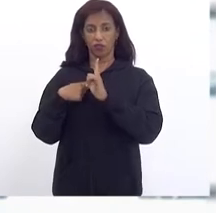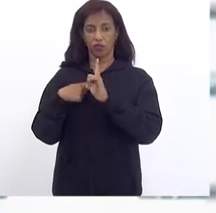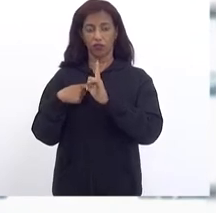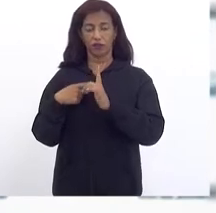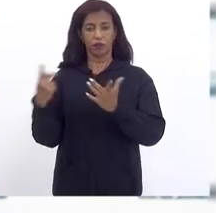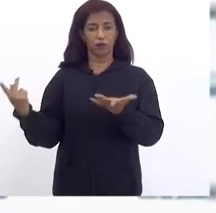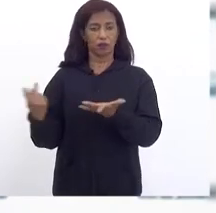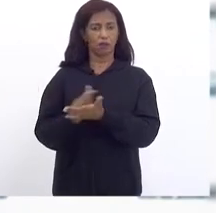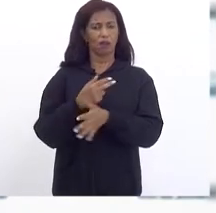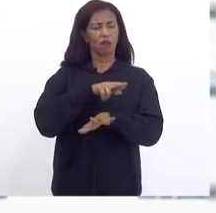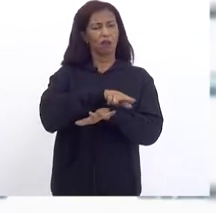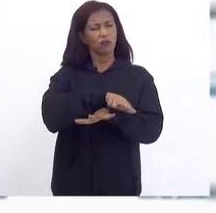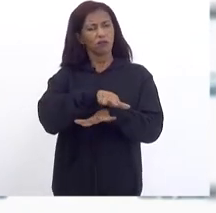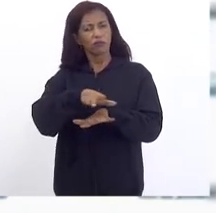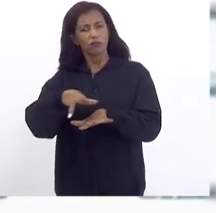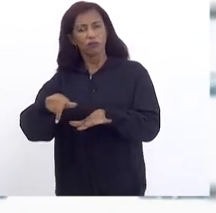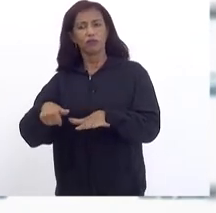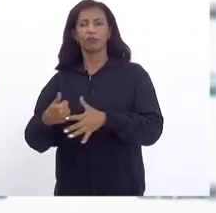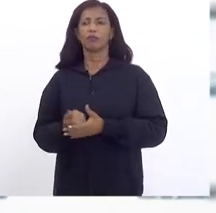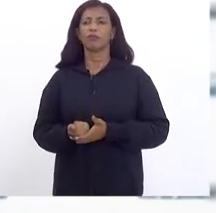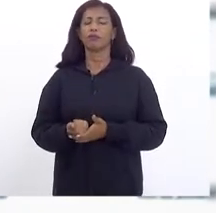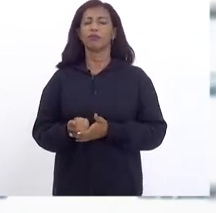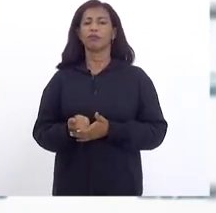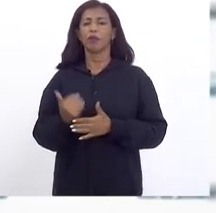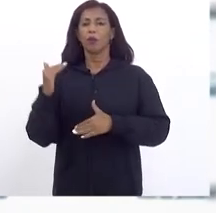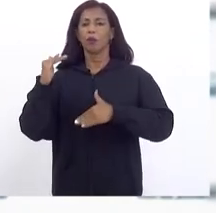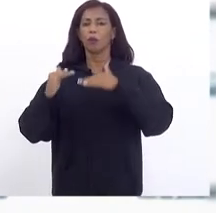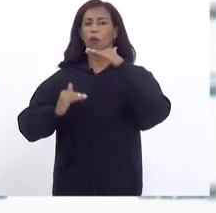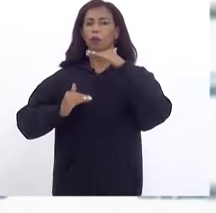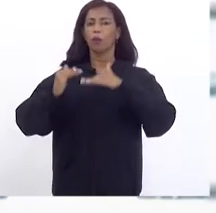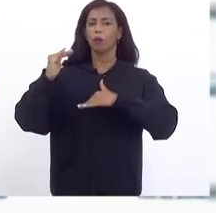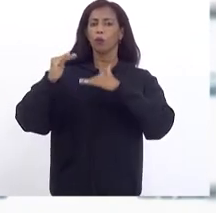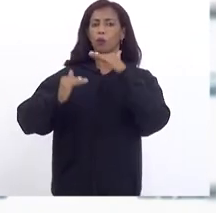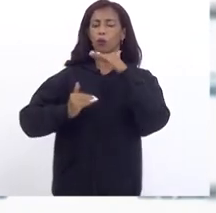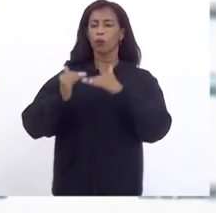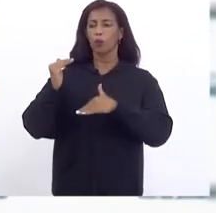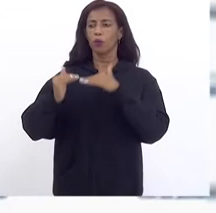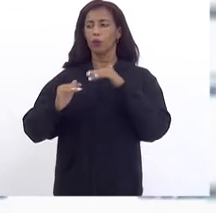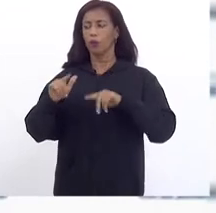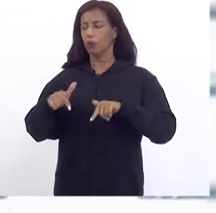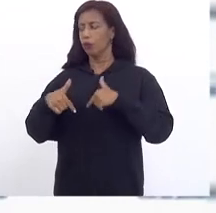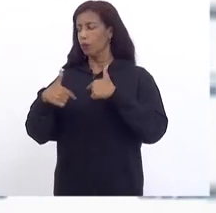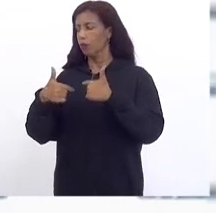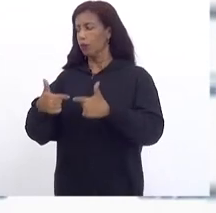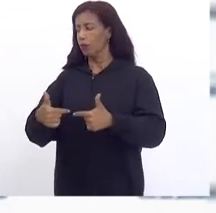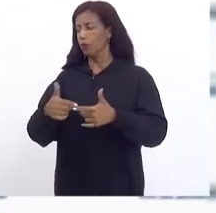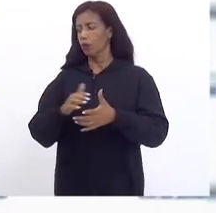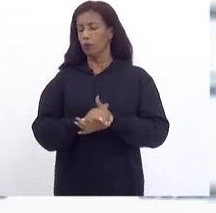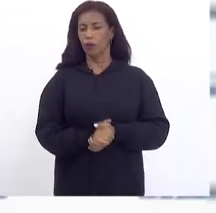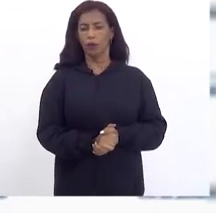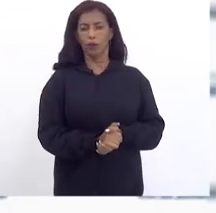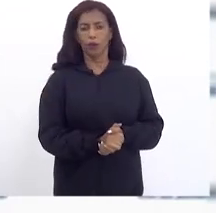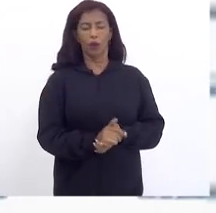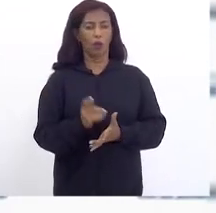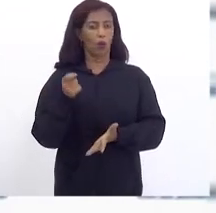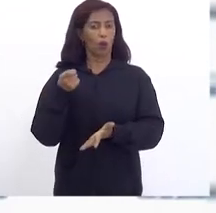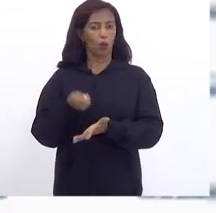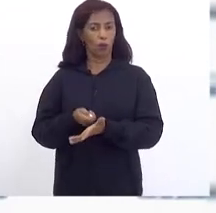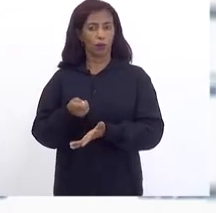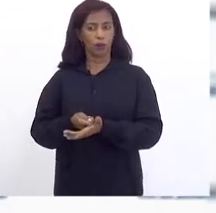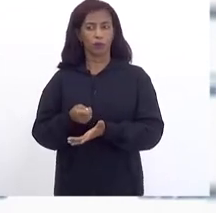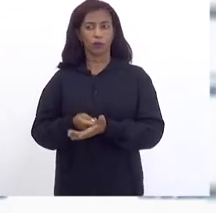Tem diversas Diversos Altos Aqui Em relação A Cobrança